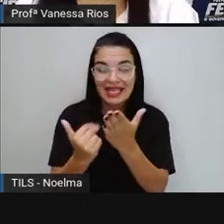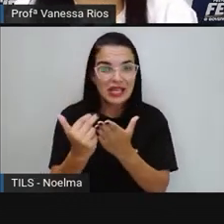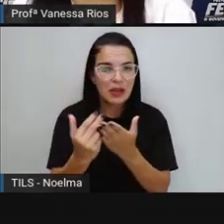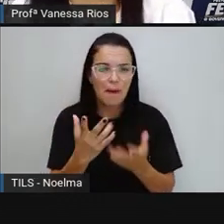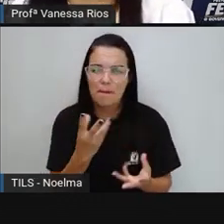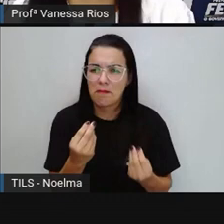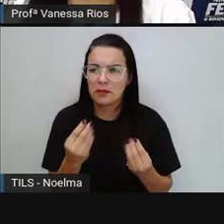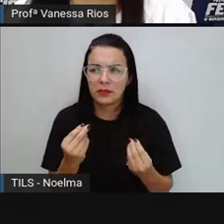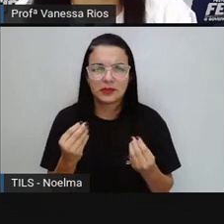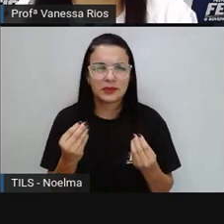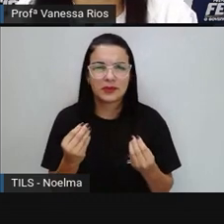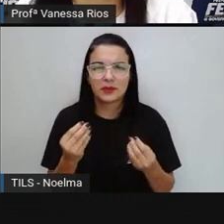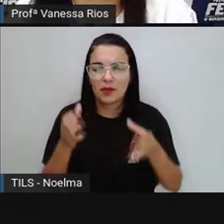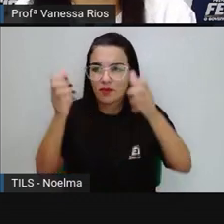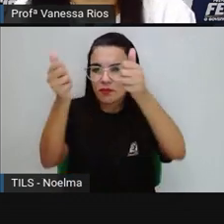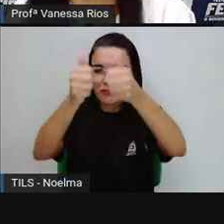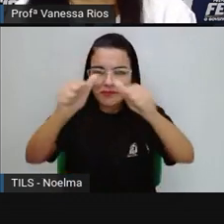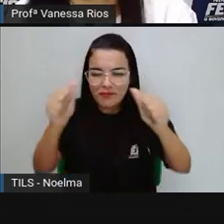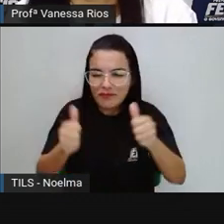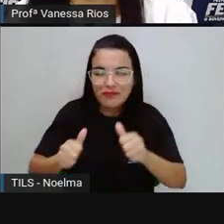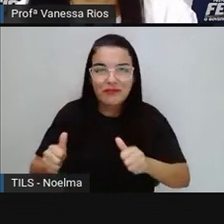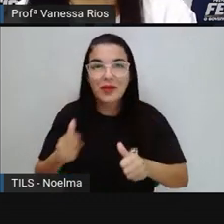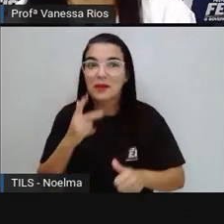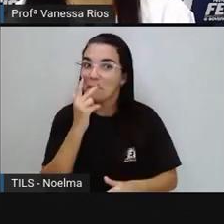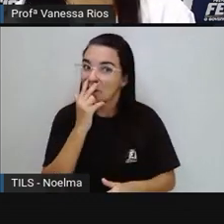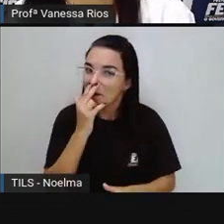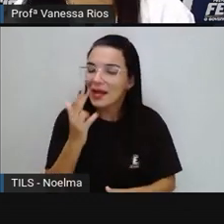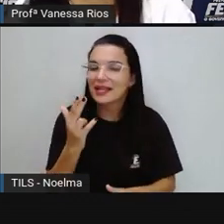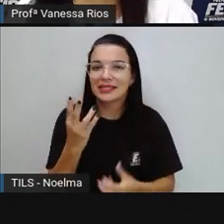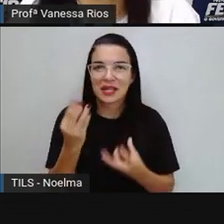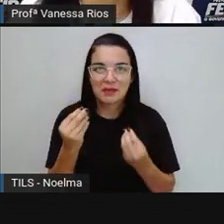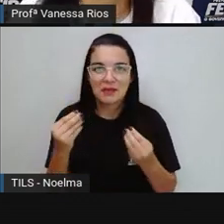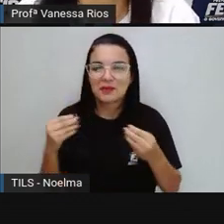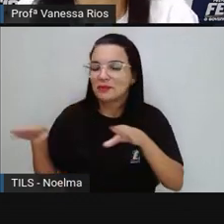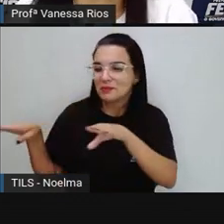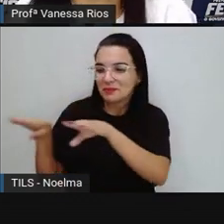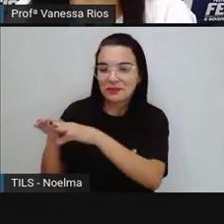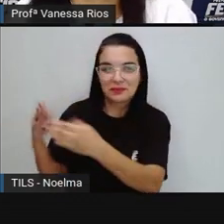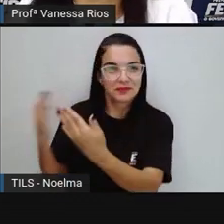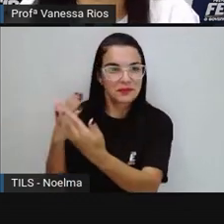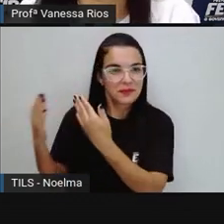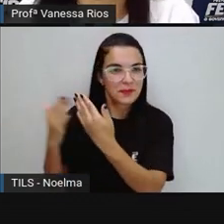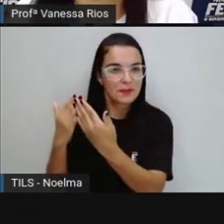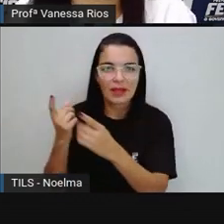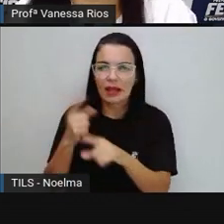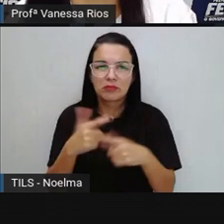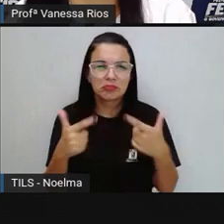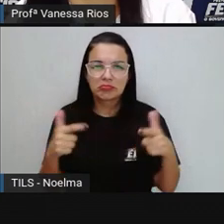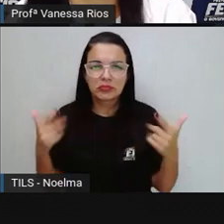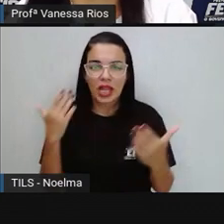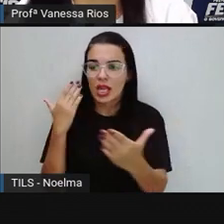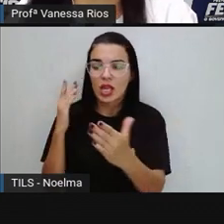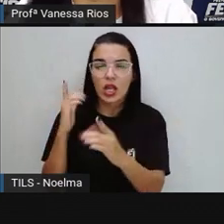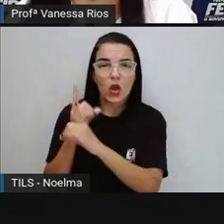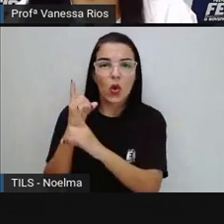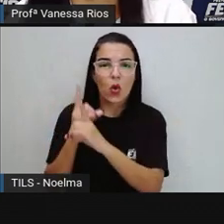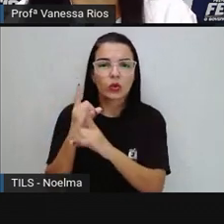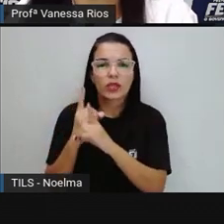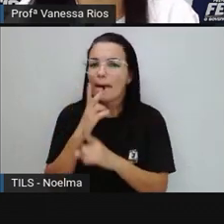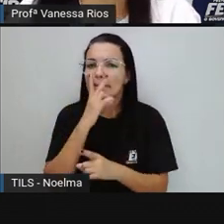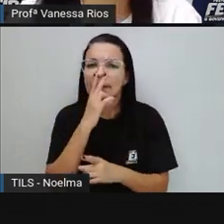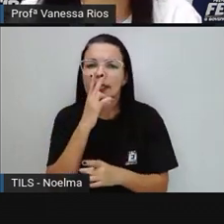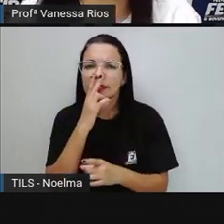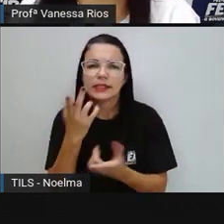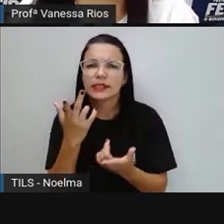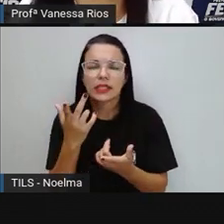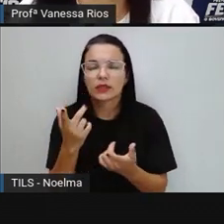acho, assim, um modelo, né? formato bem parecido. E a gente não consegue encontrar, né? Esse formato parecido